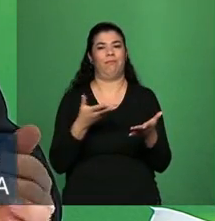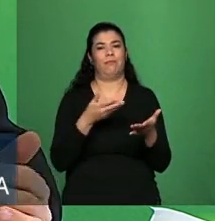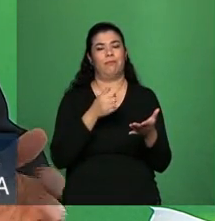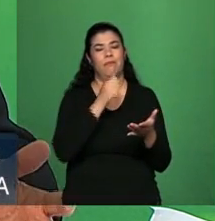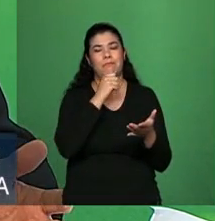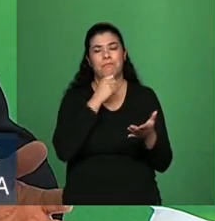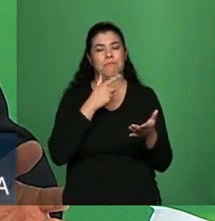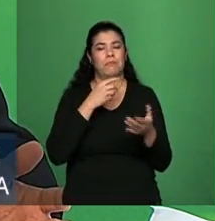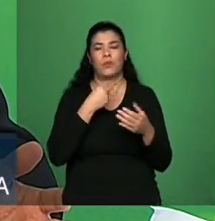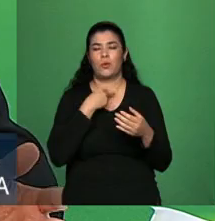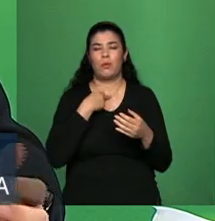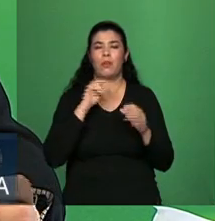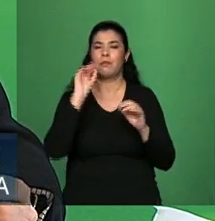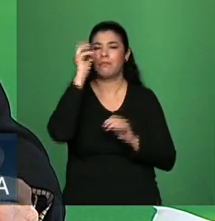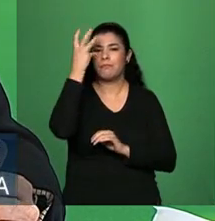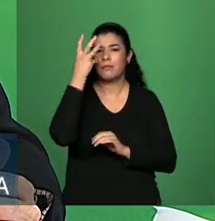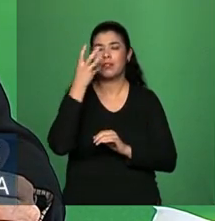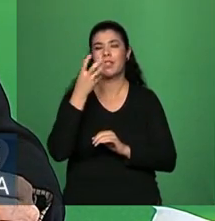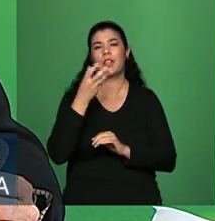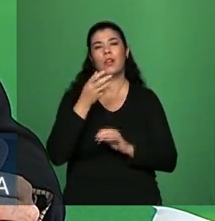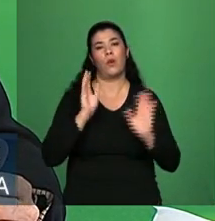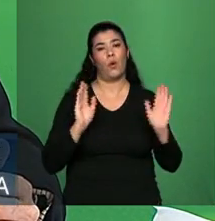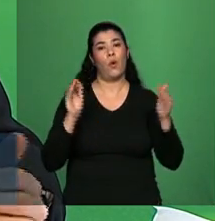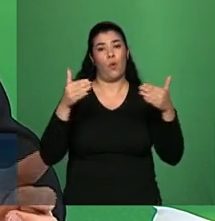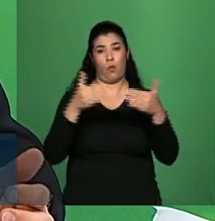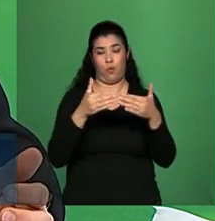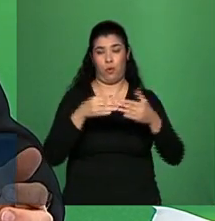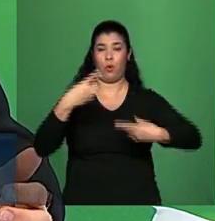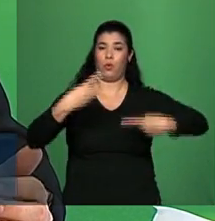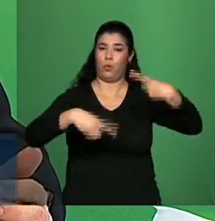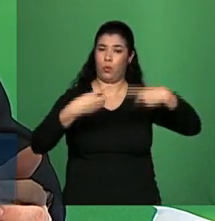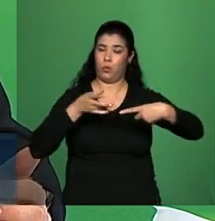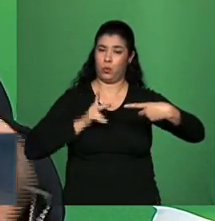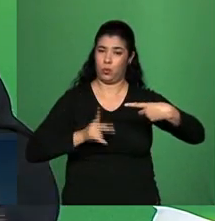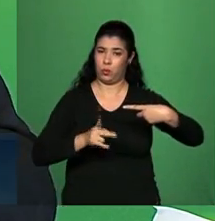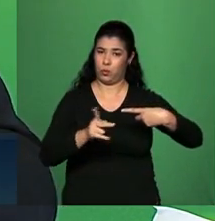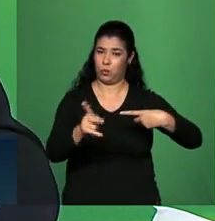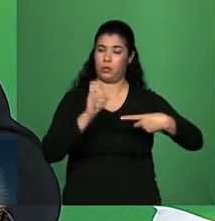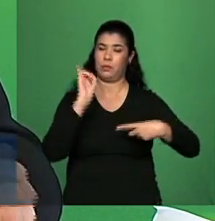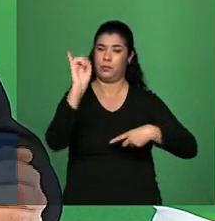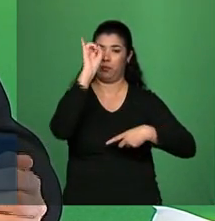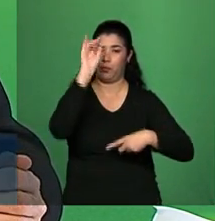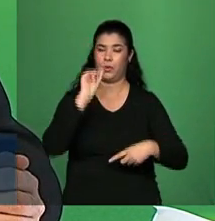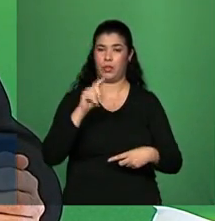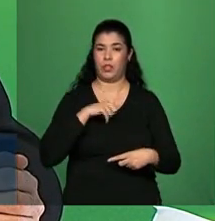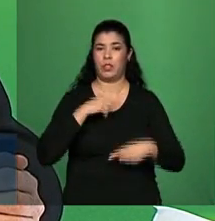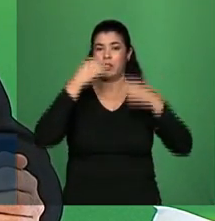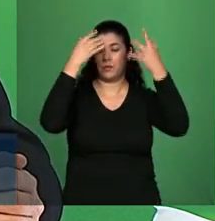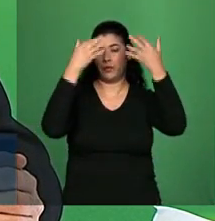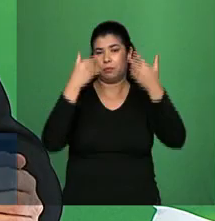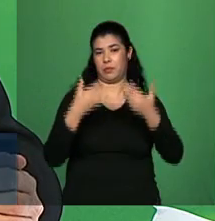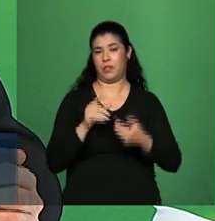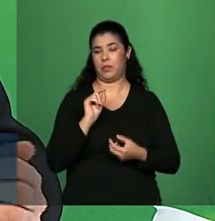tem que estar em aberto. Eu acho que o importante é, como disse o Gabas,